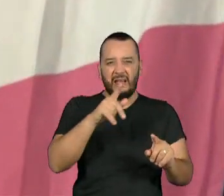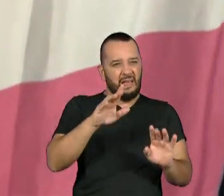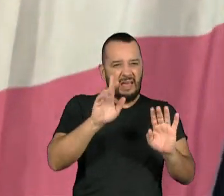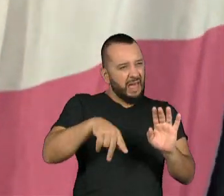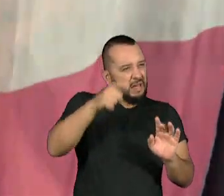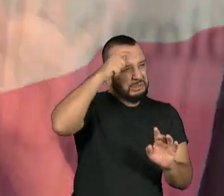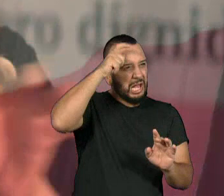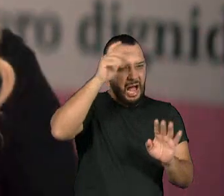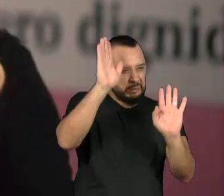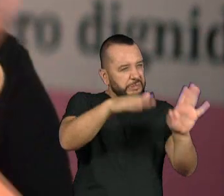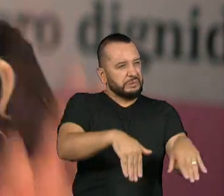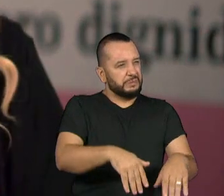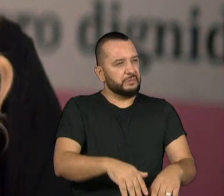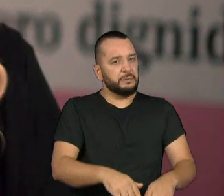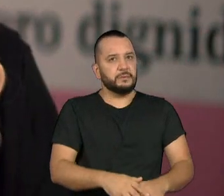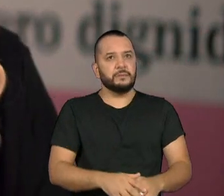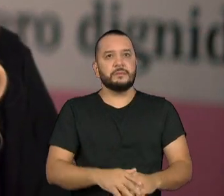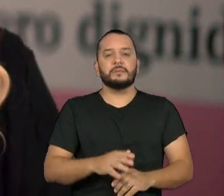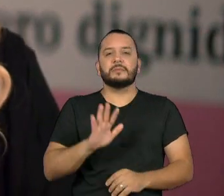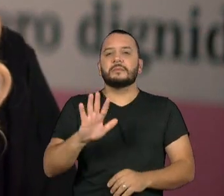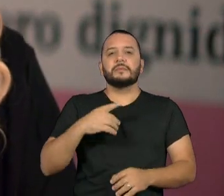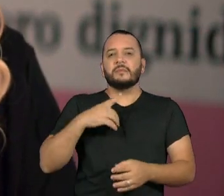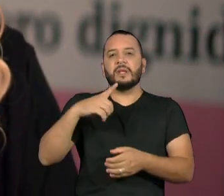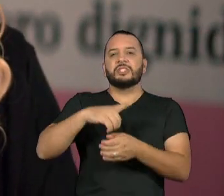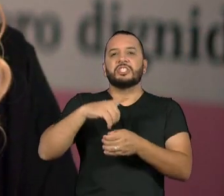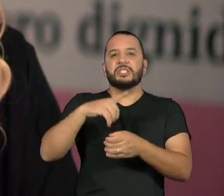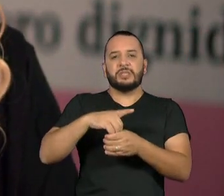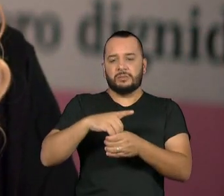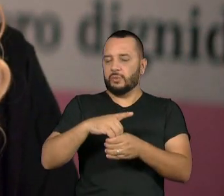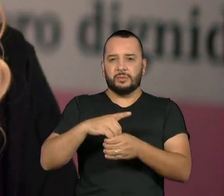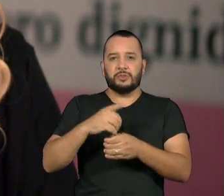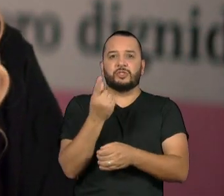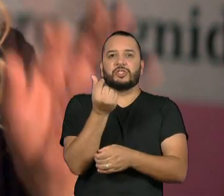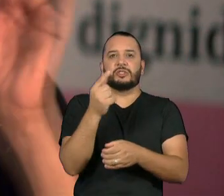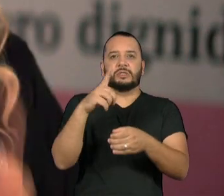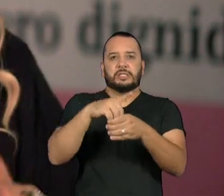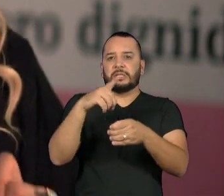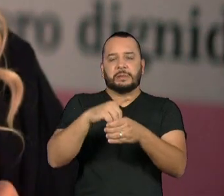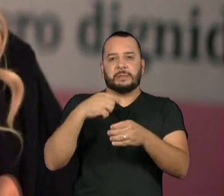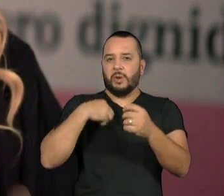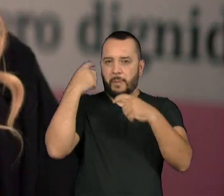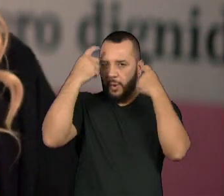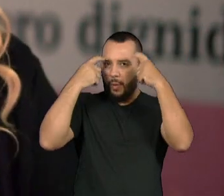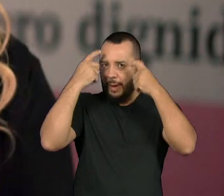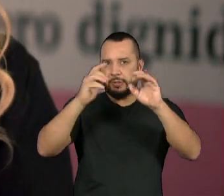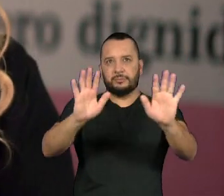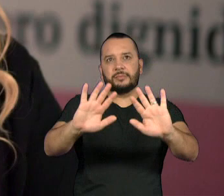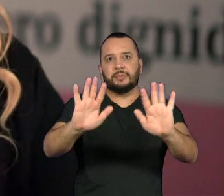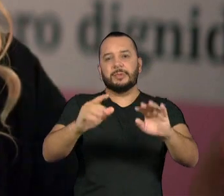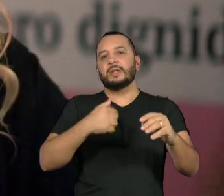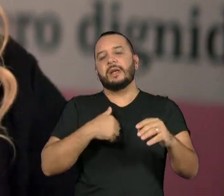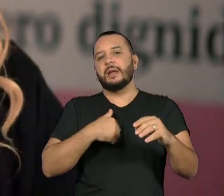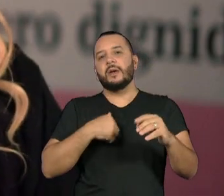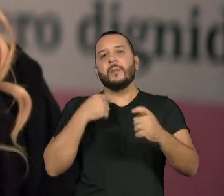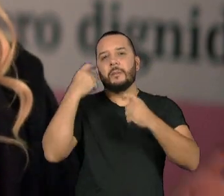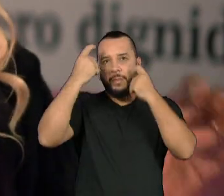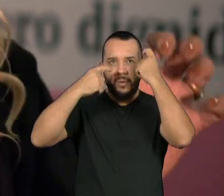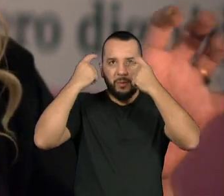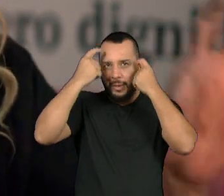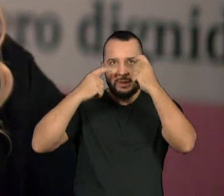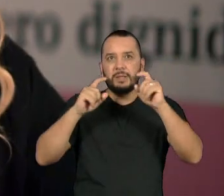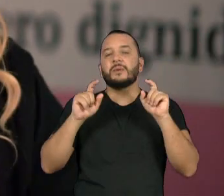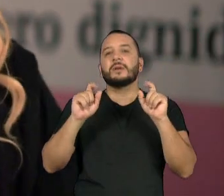O dízimo não é a minha preocupação. Aqui, a minha preocupação é outra. É acolher,